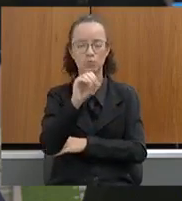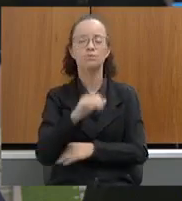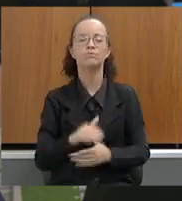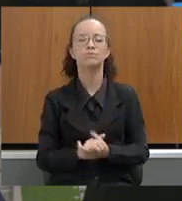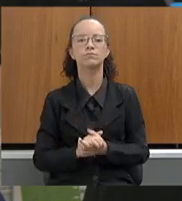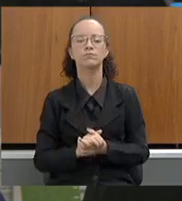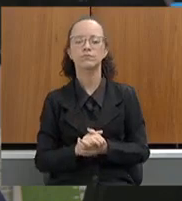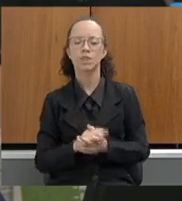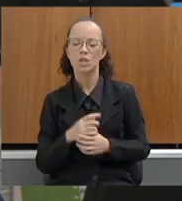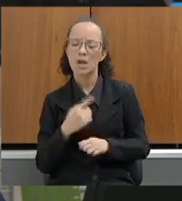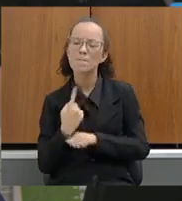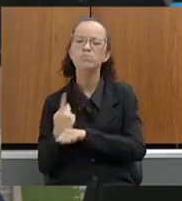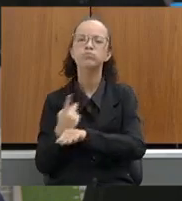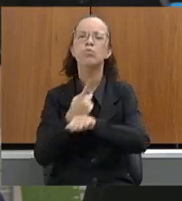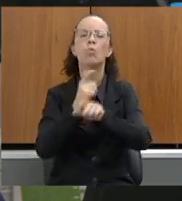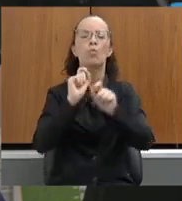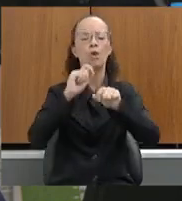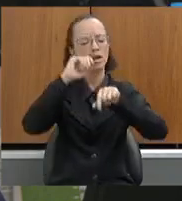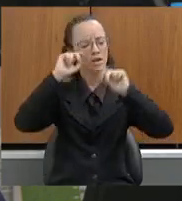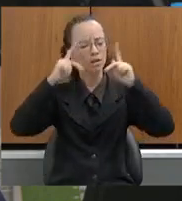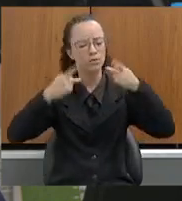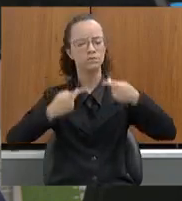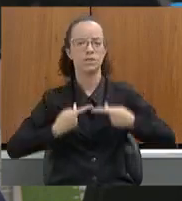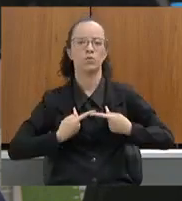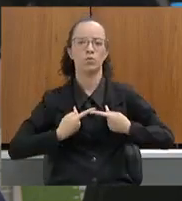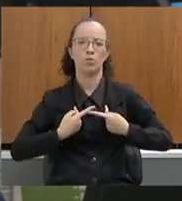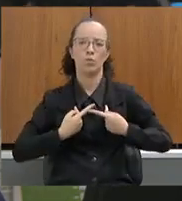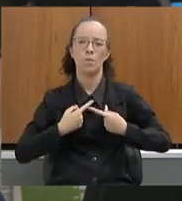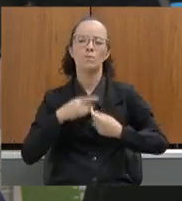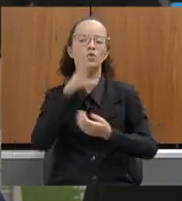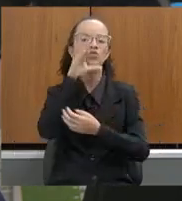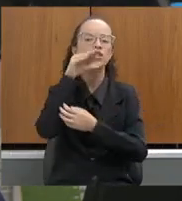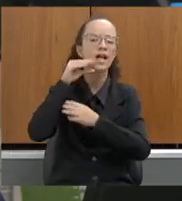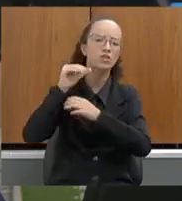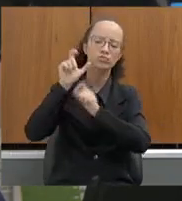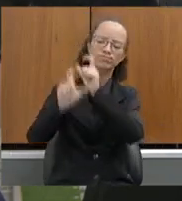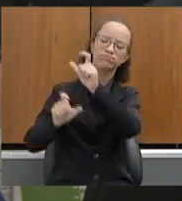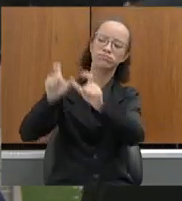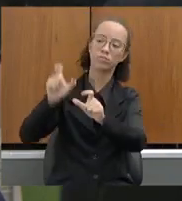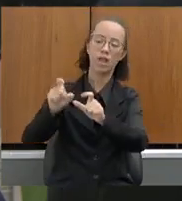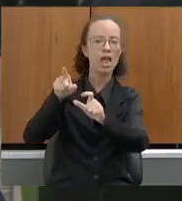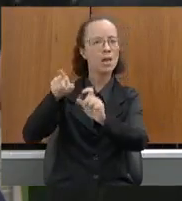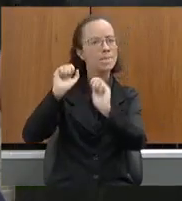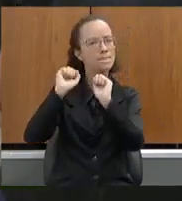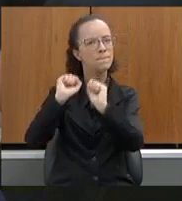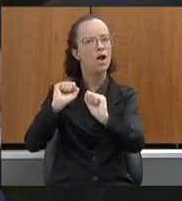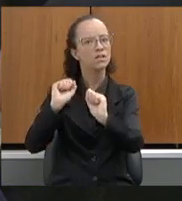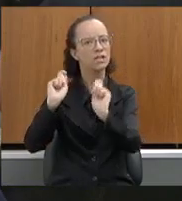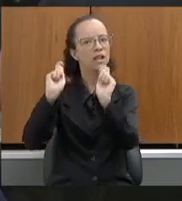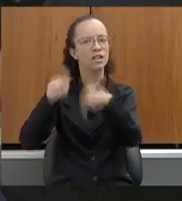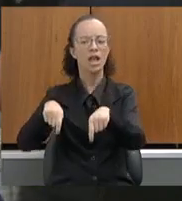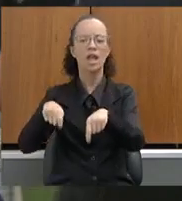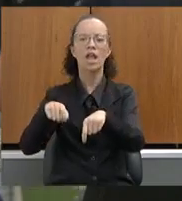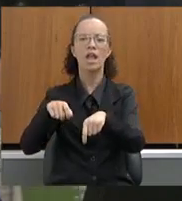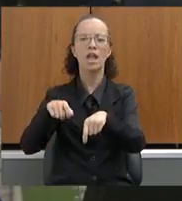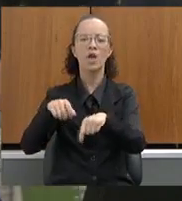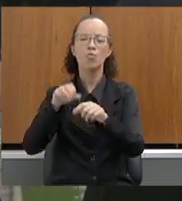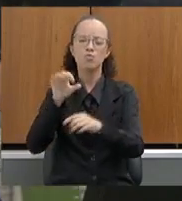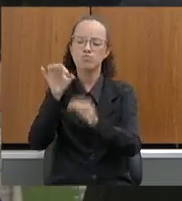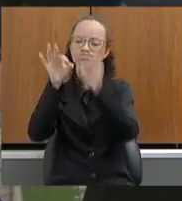na busca do reconhecimento para que esses servidores tenham aí os seus justos pleitos